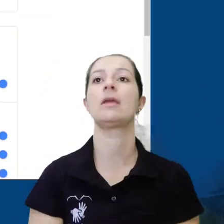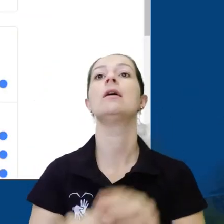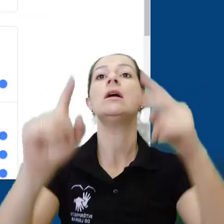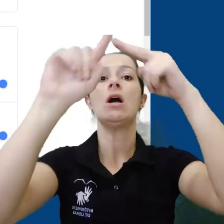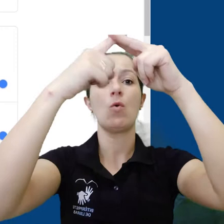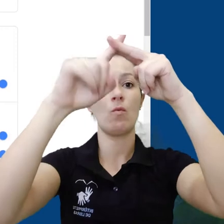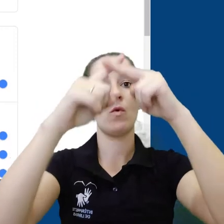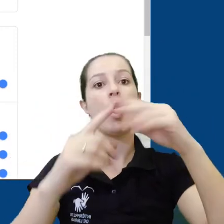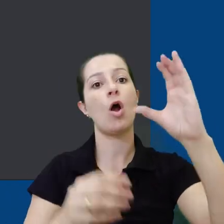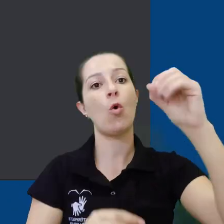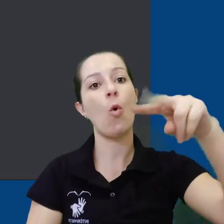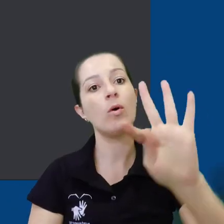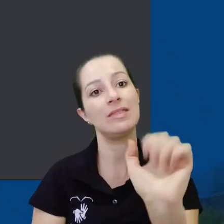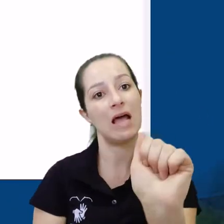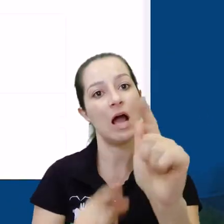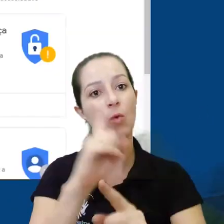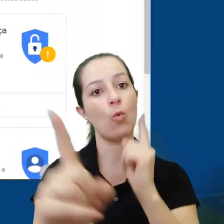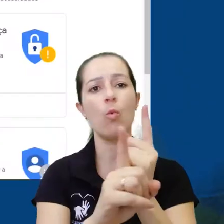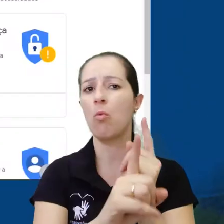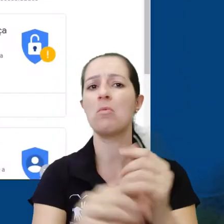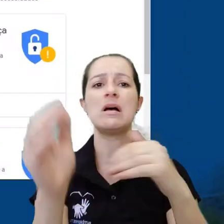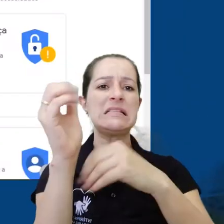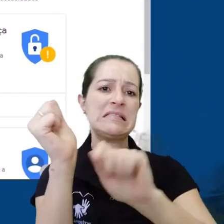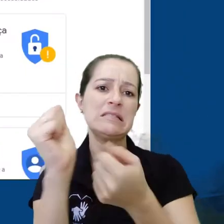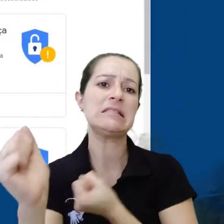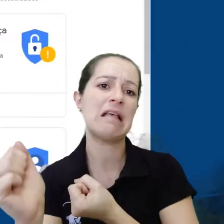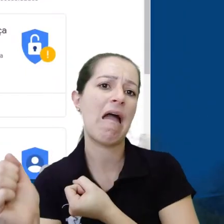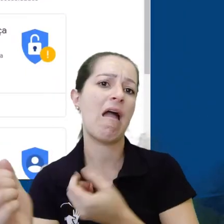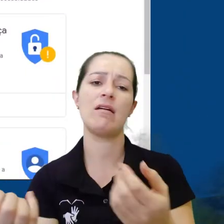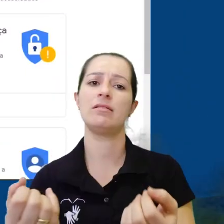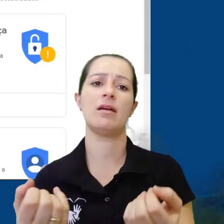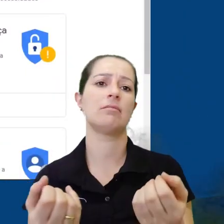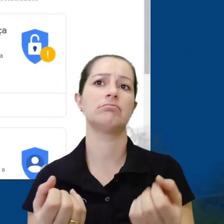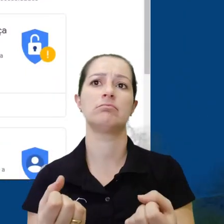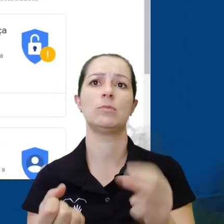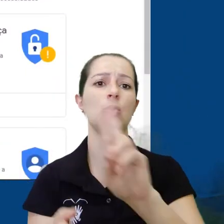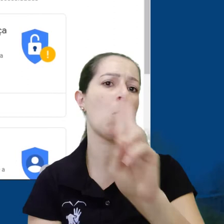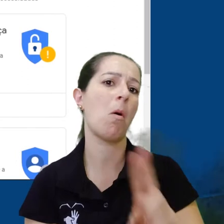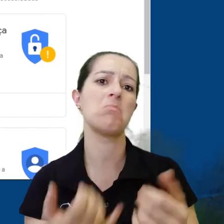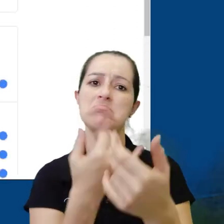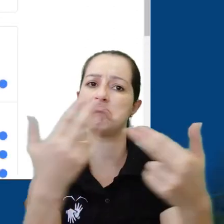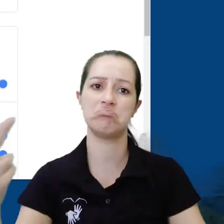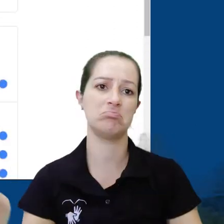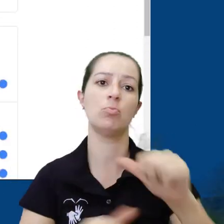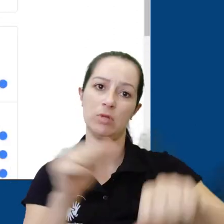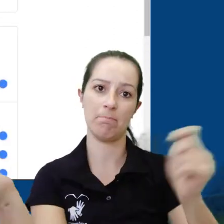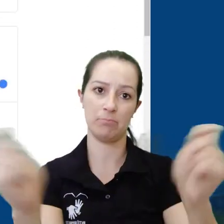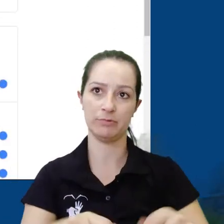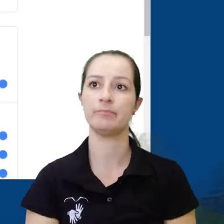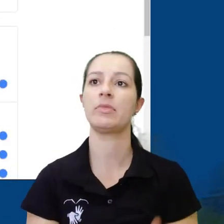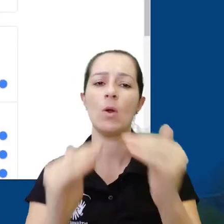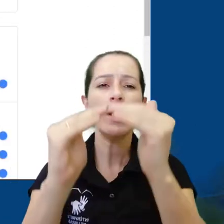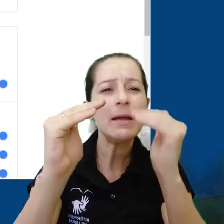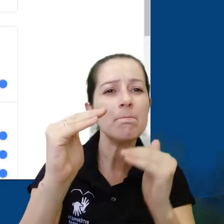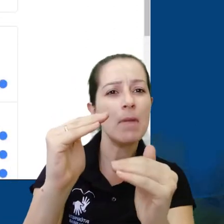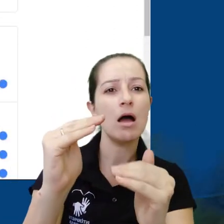da nossa conta Google, onde você poderá alterar sua senha, dados cadastrais, etc. Voltando para a aba de configurações do Classroom, mais abaixo temos